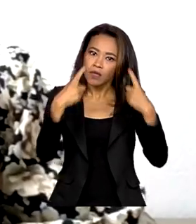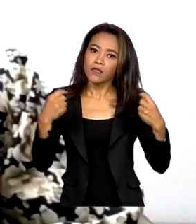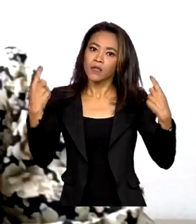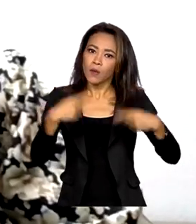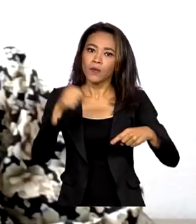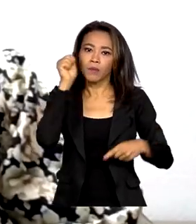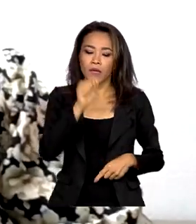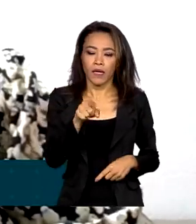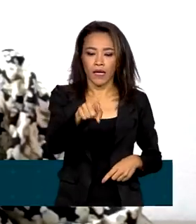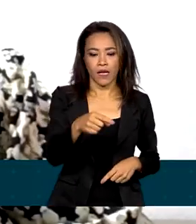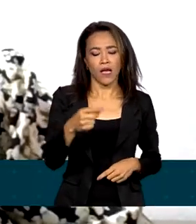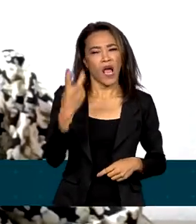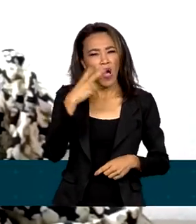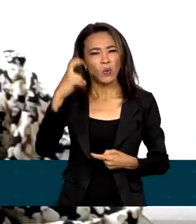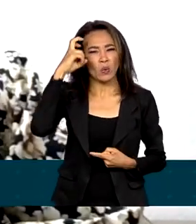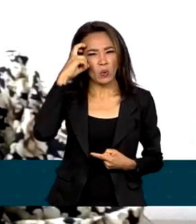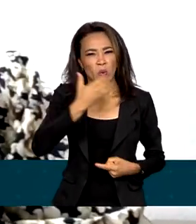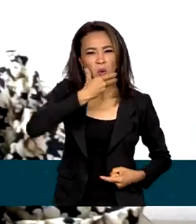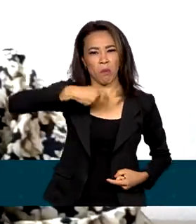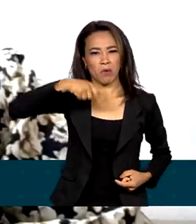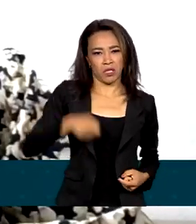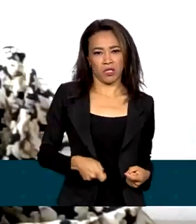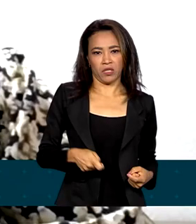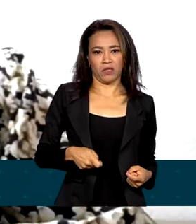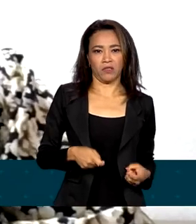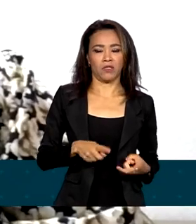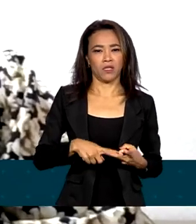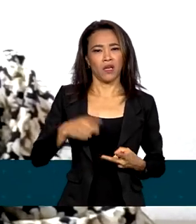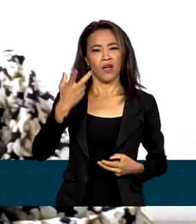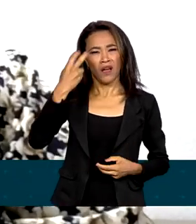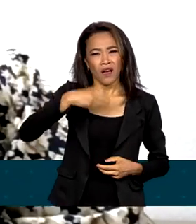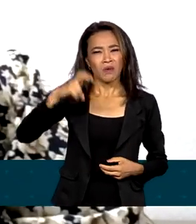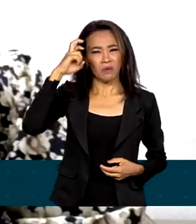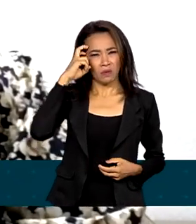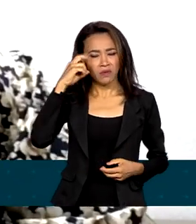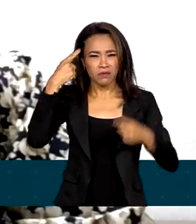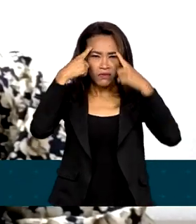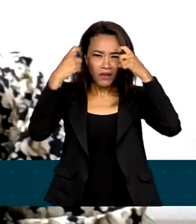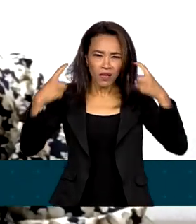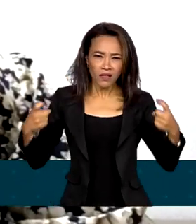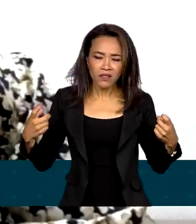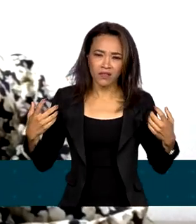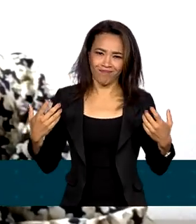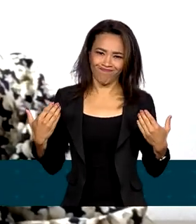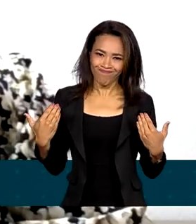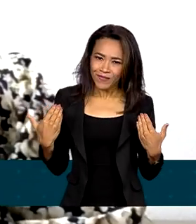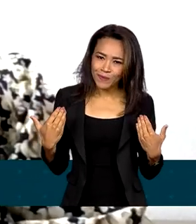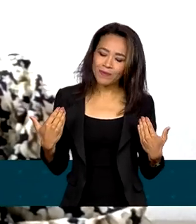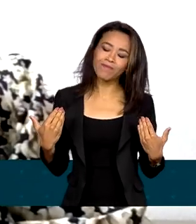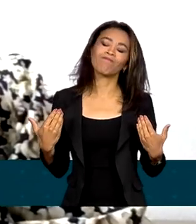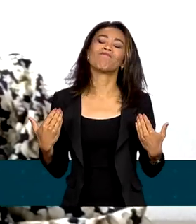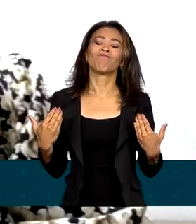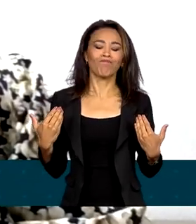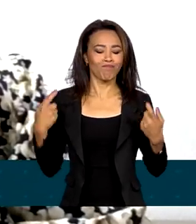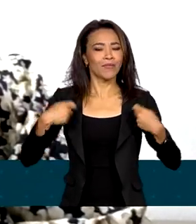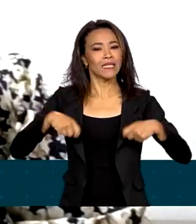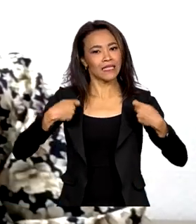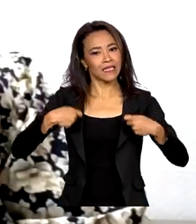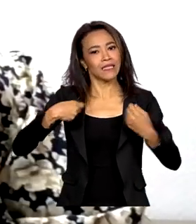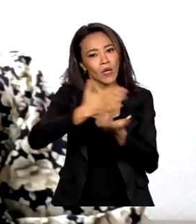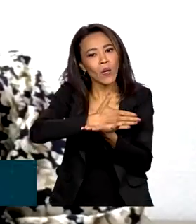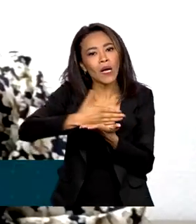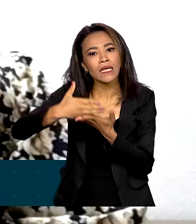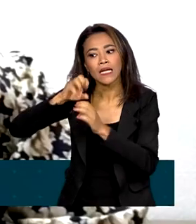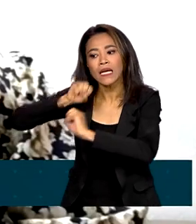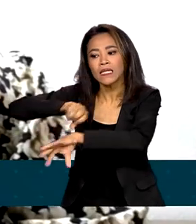cultura machista e patriarcal, a cultura da violência, precisa passar impreterivelmente pela educação,